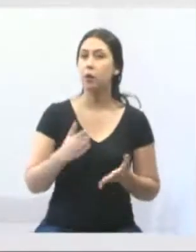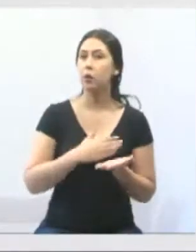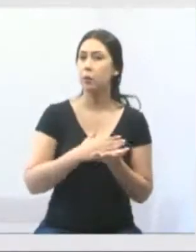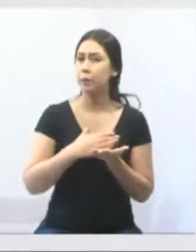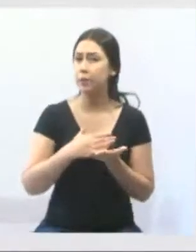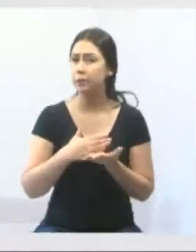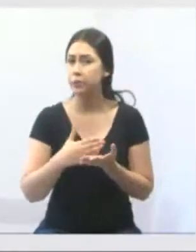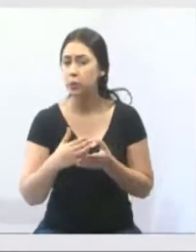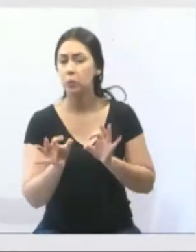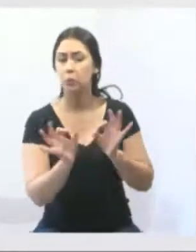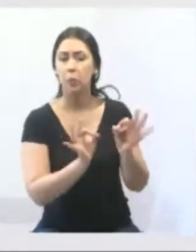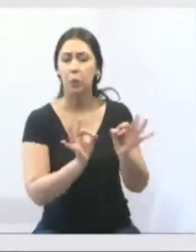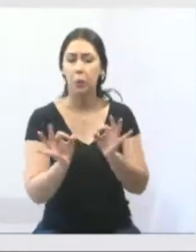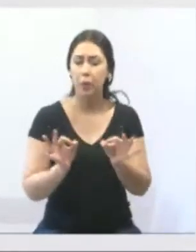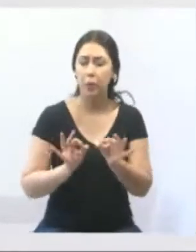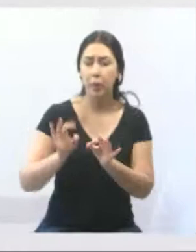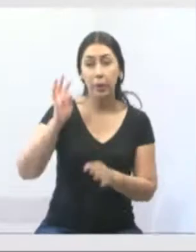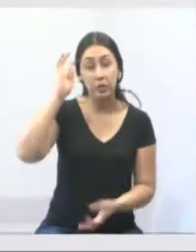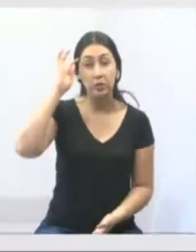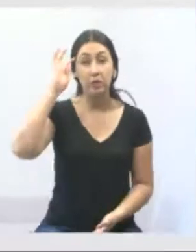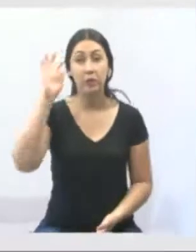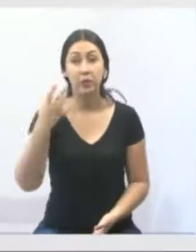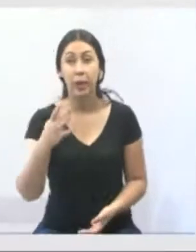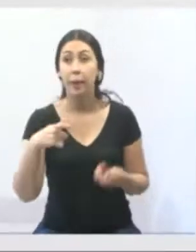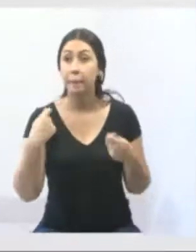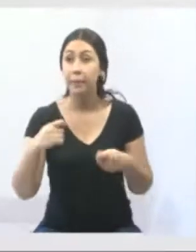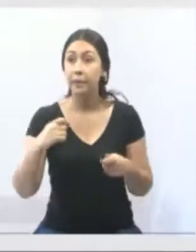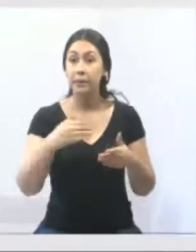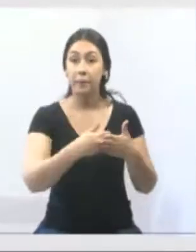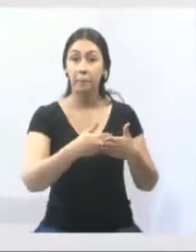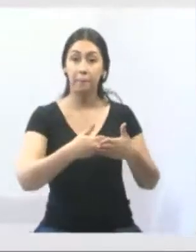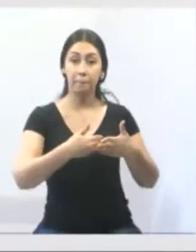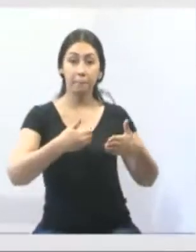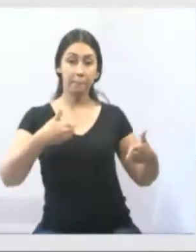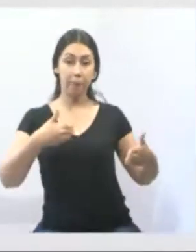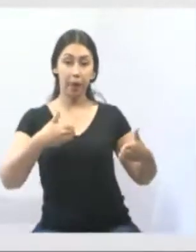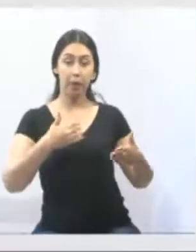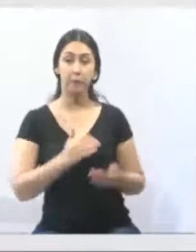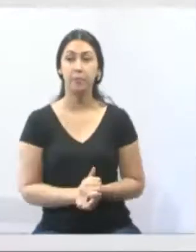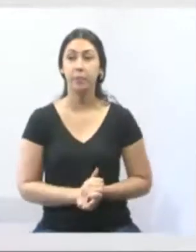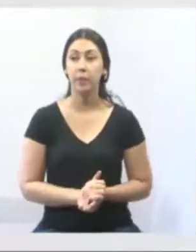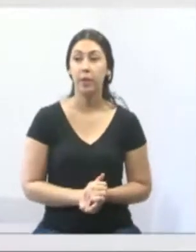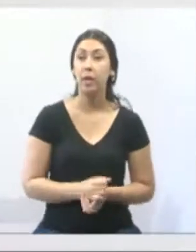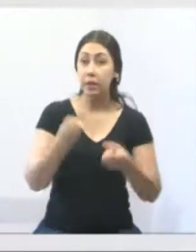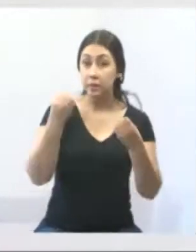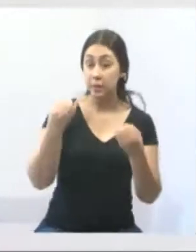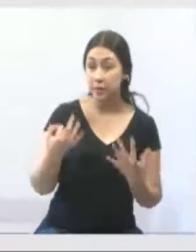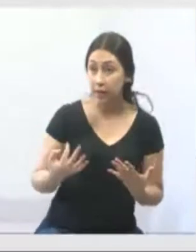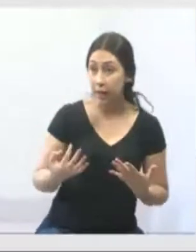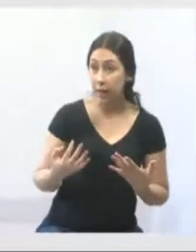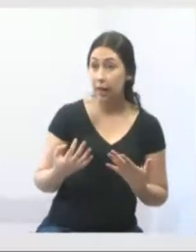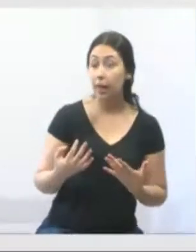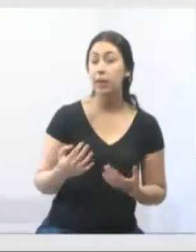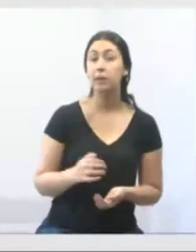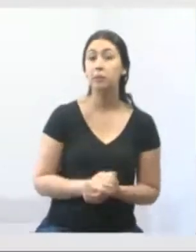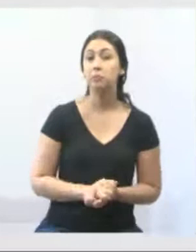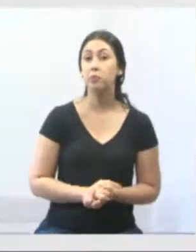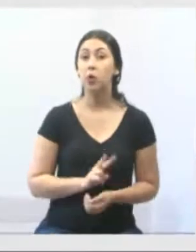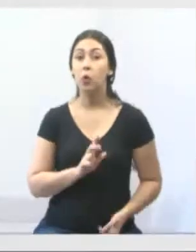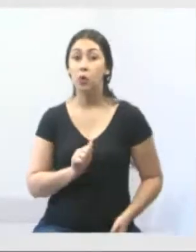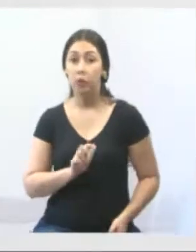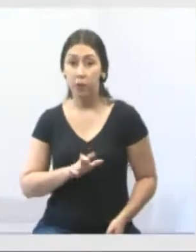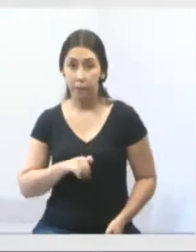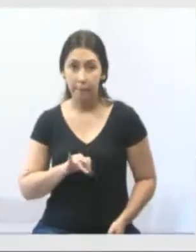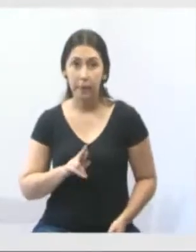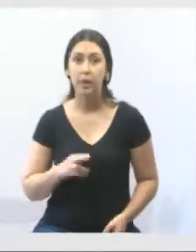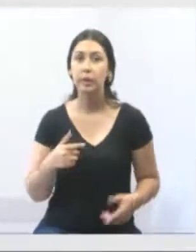providência para o recuo desses dois pós. Então, dizer para pessoal do Lagoa Azul, Valmir, que é de lá, que tem um trabalho